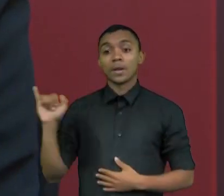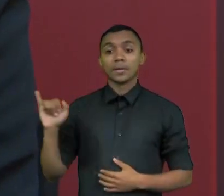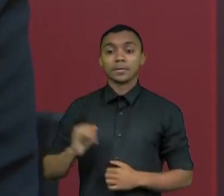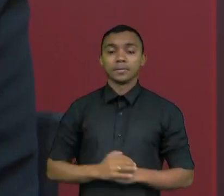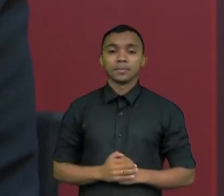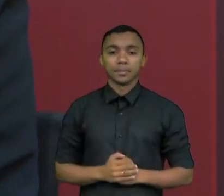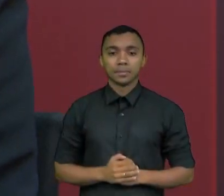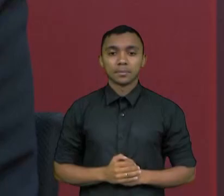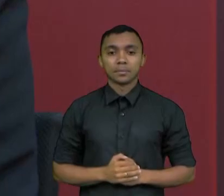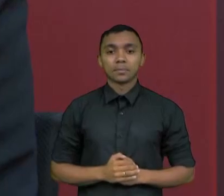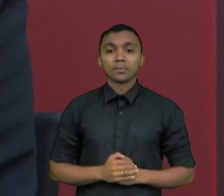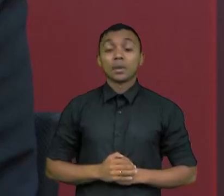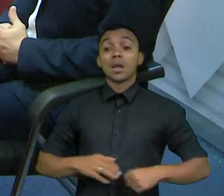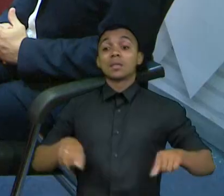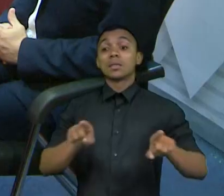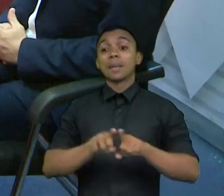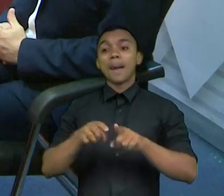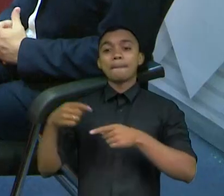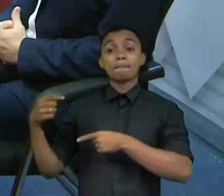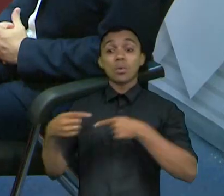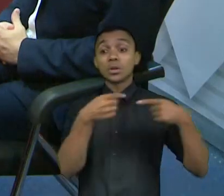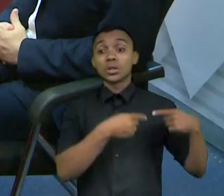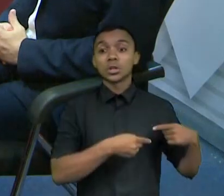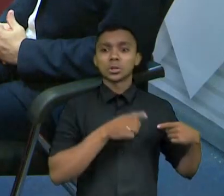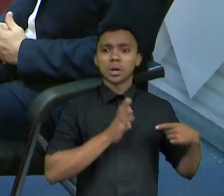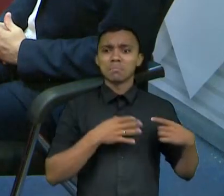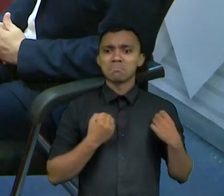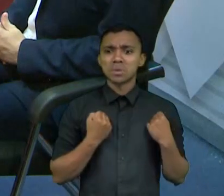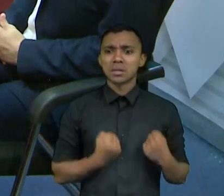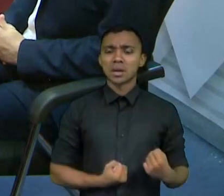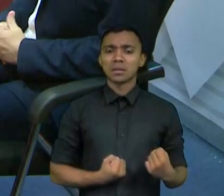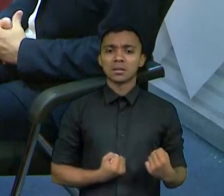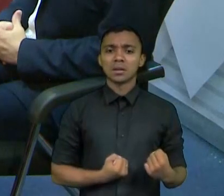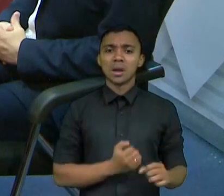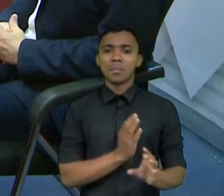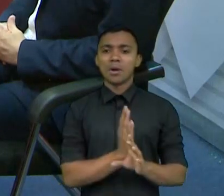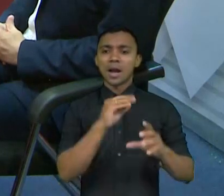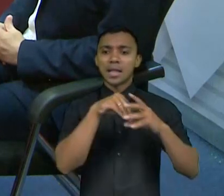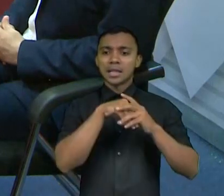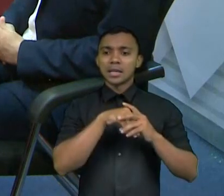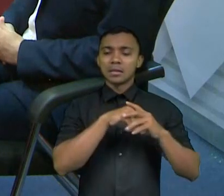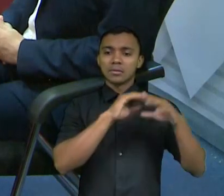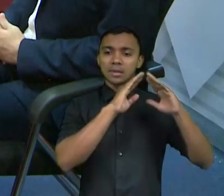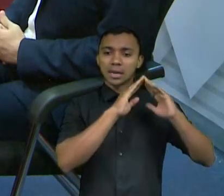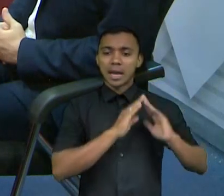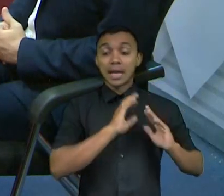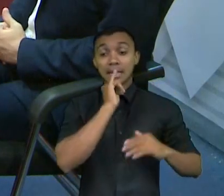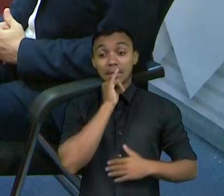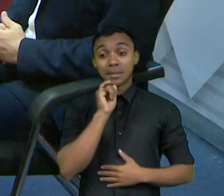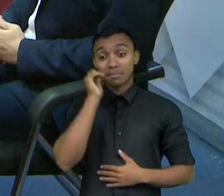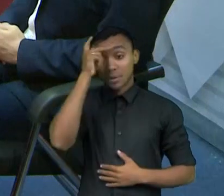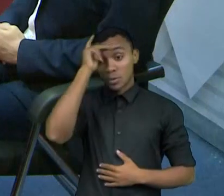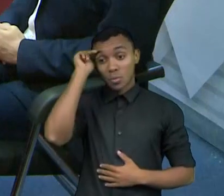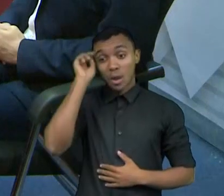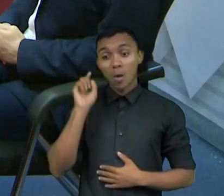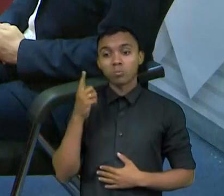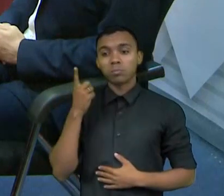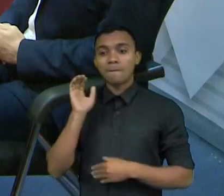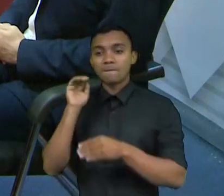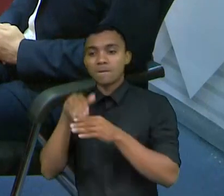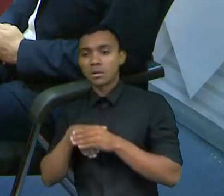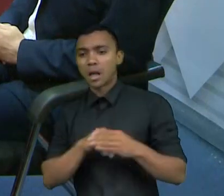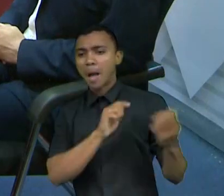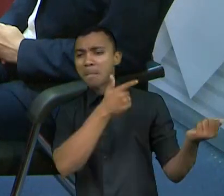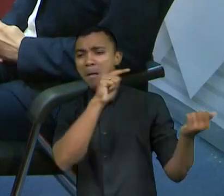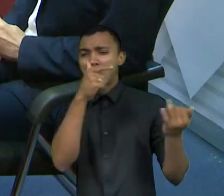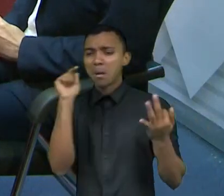candidato. O clima político ficou tão pesado que nem dentro de casa, das famílias, tem gente, por exemplo, quando é uma pessoa contrária aos outros votos, ela não